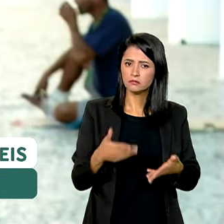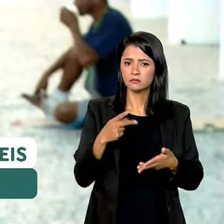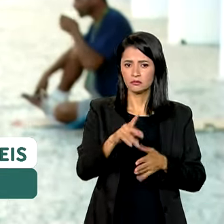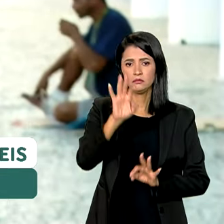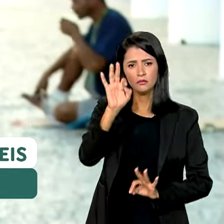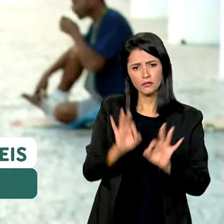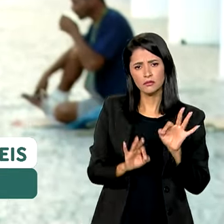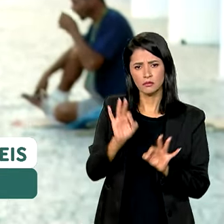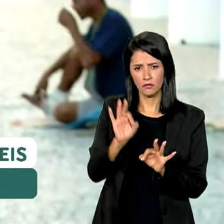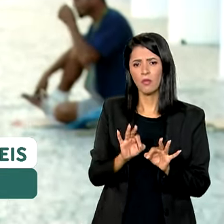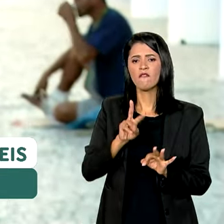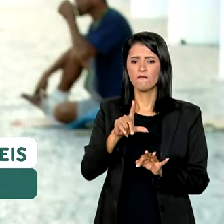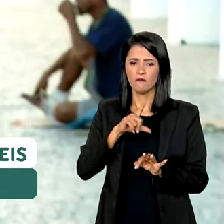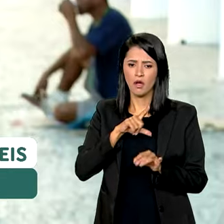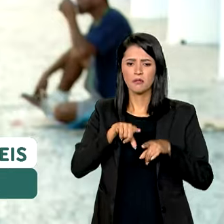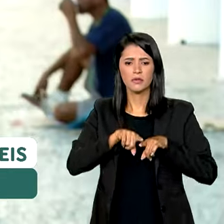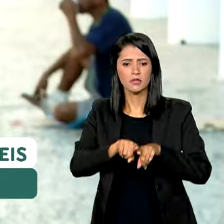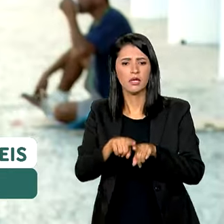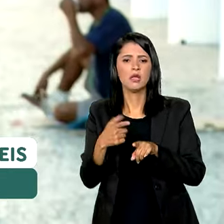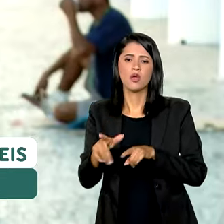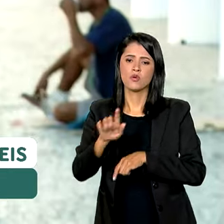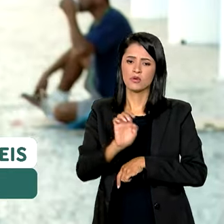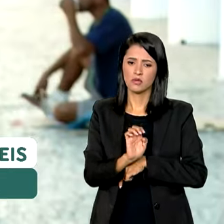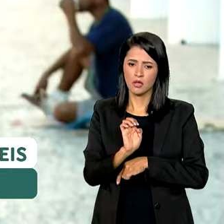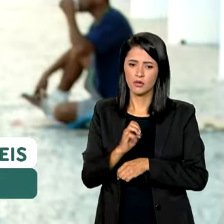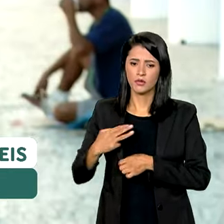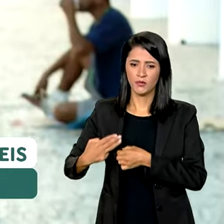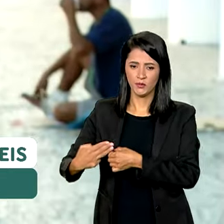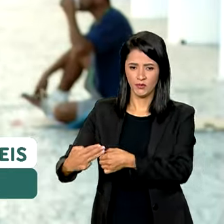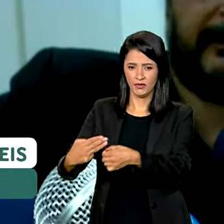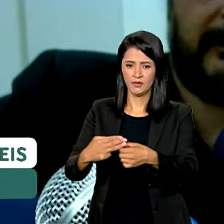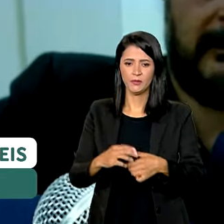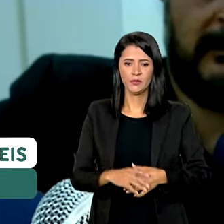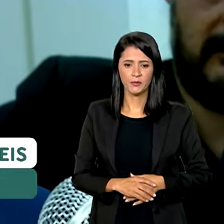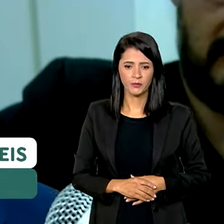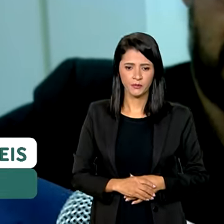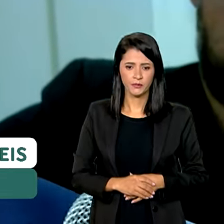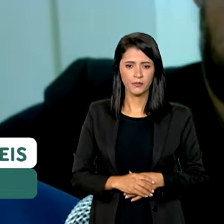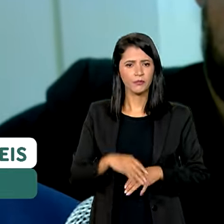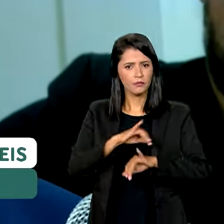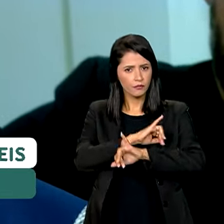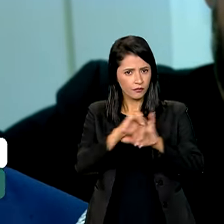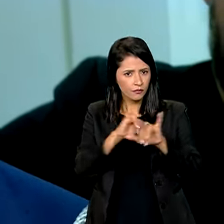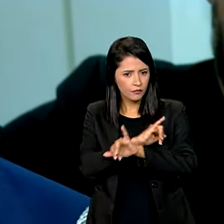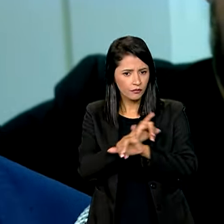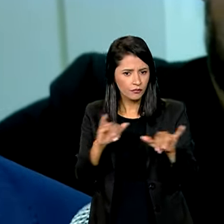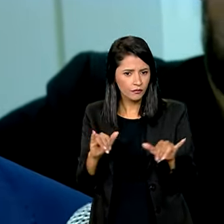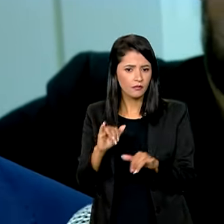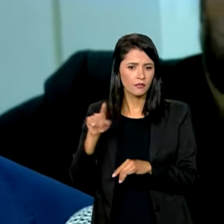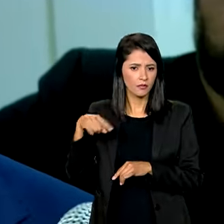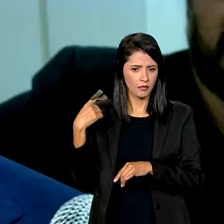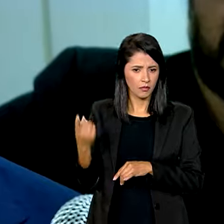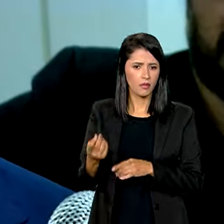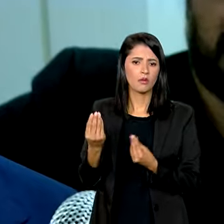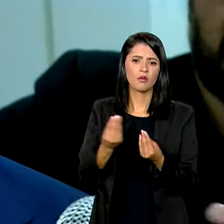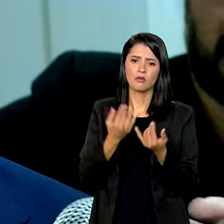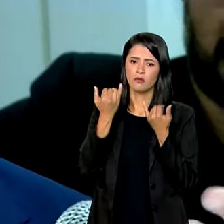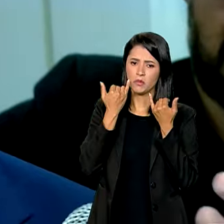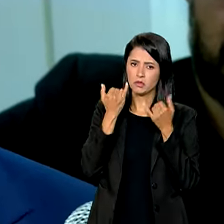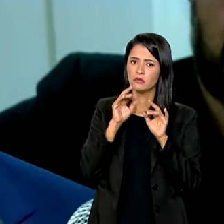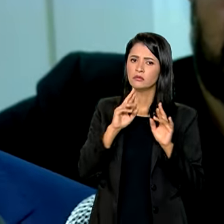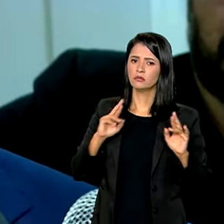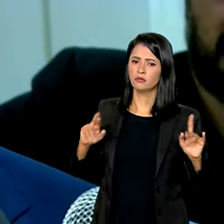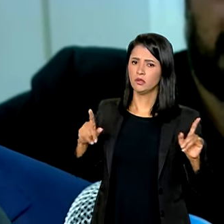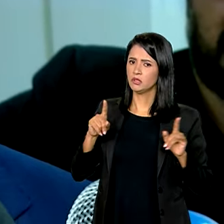do plano, que deve atuar em parceria com estados e municípios. Quando a divulgar esses dados, da próxima vez, que esses dados estejam